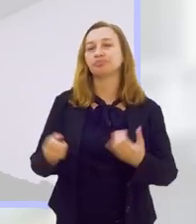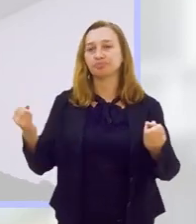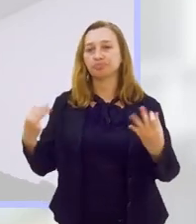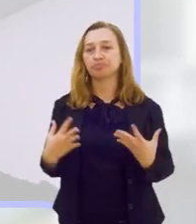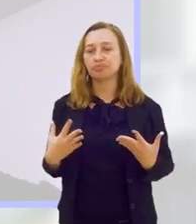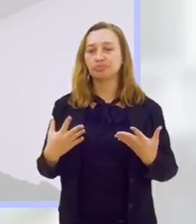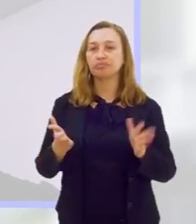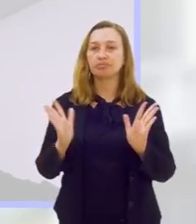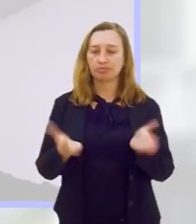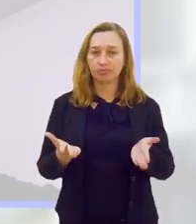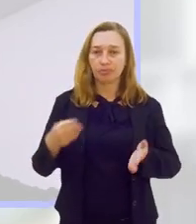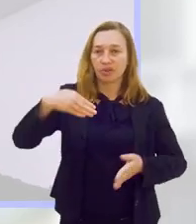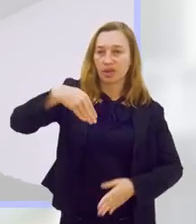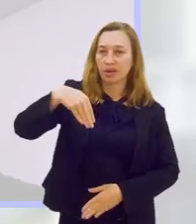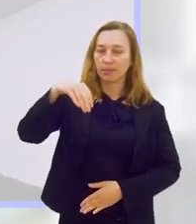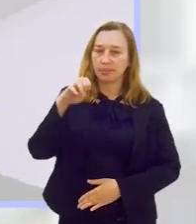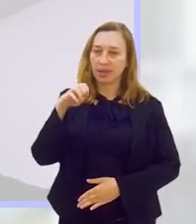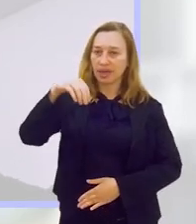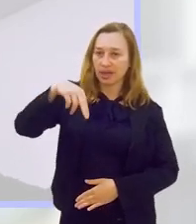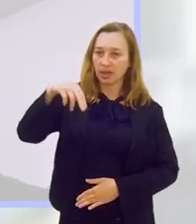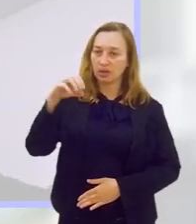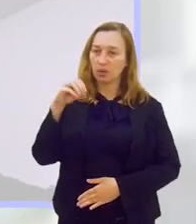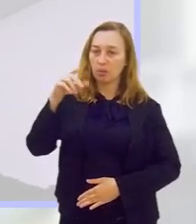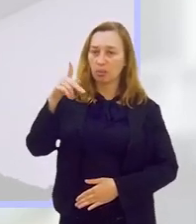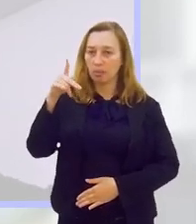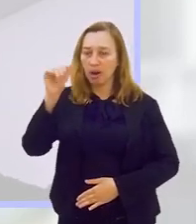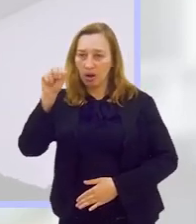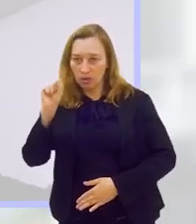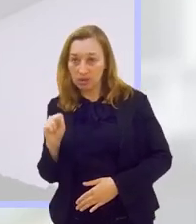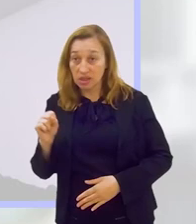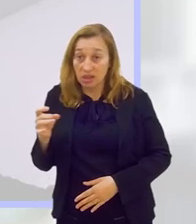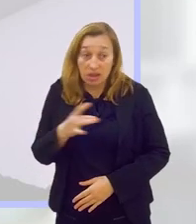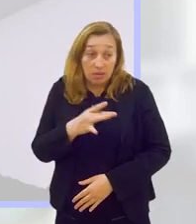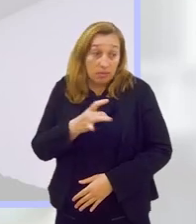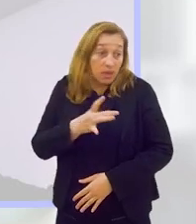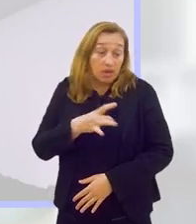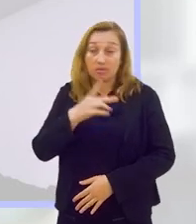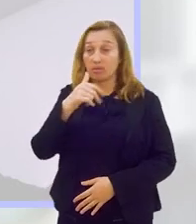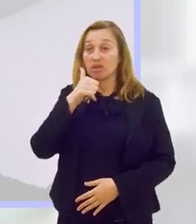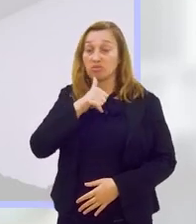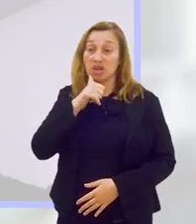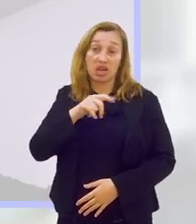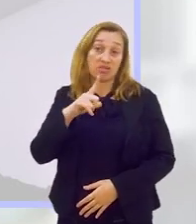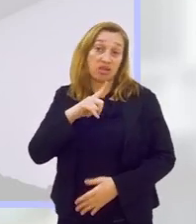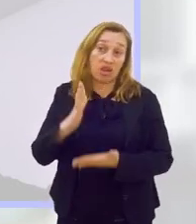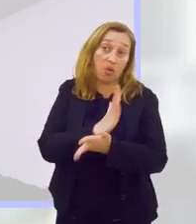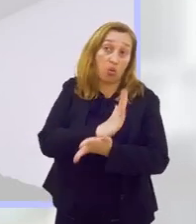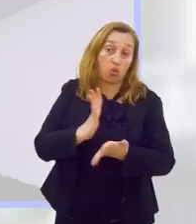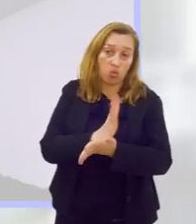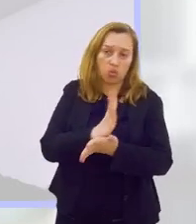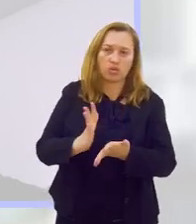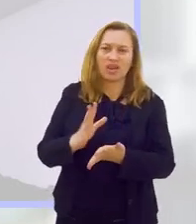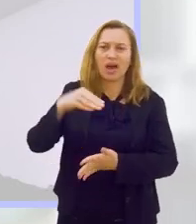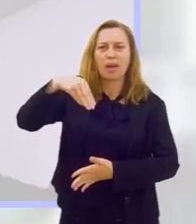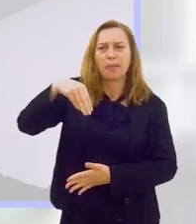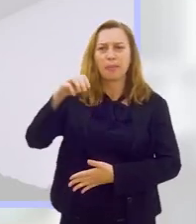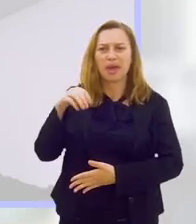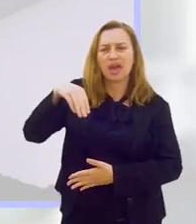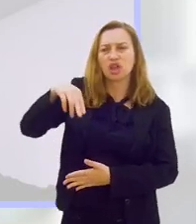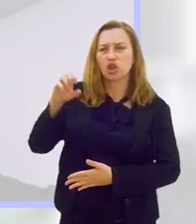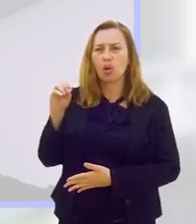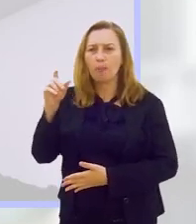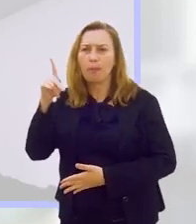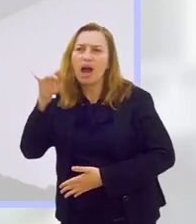pela maioria das mulheres. E a menopausa, alguns dos sintomas, né, que ocorrem